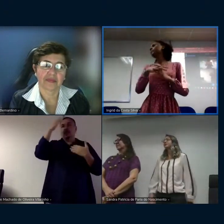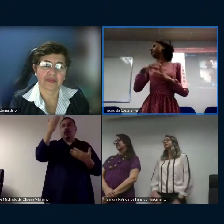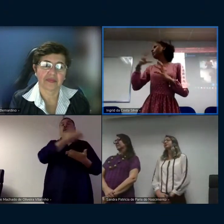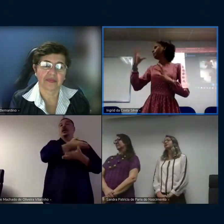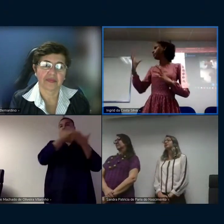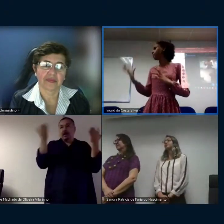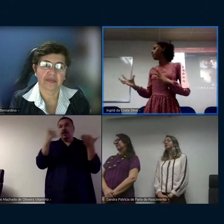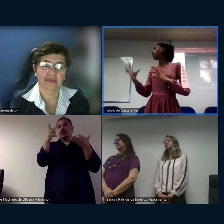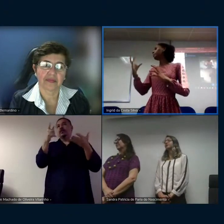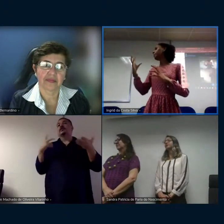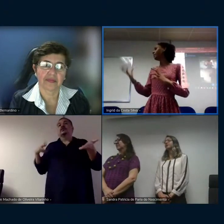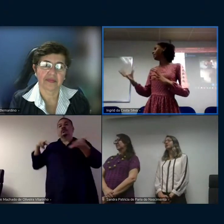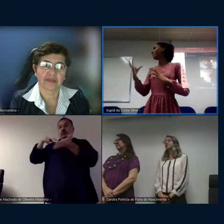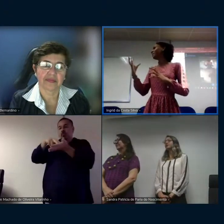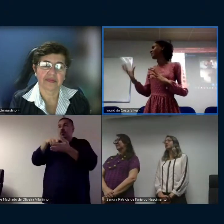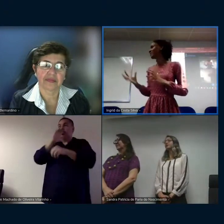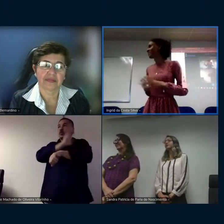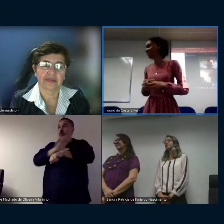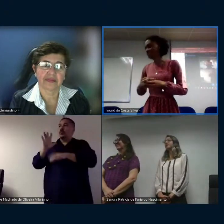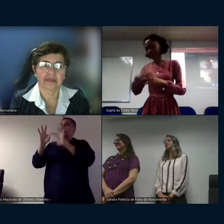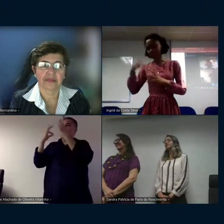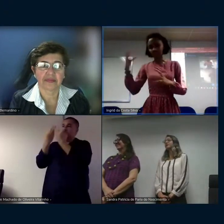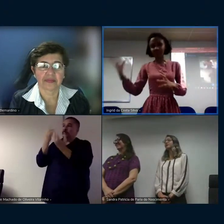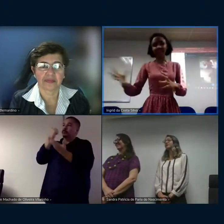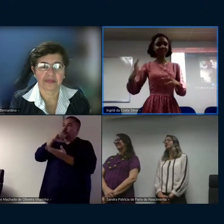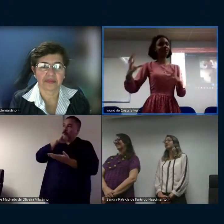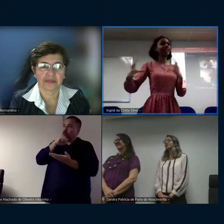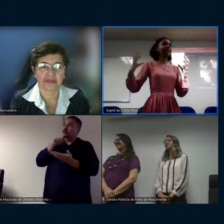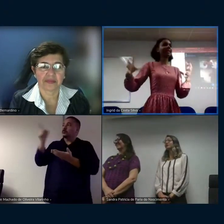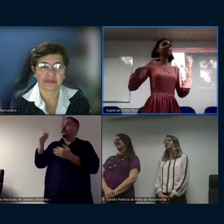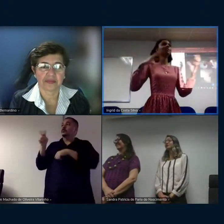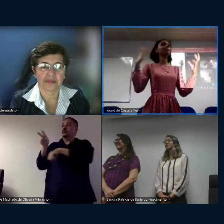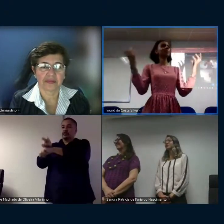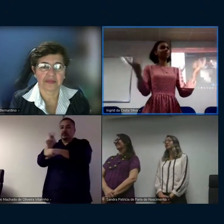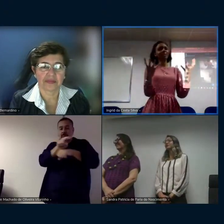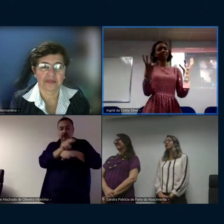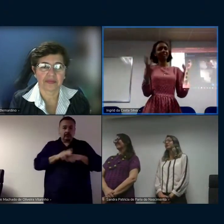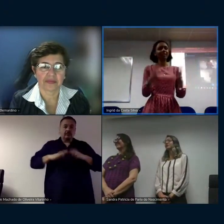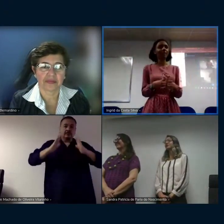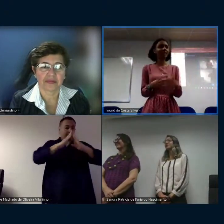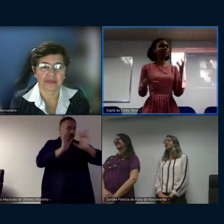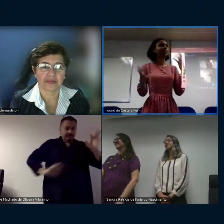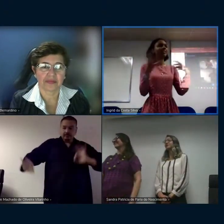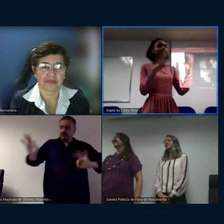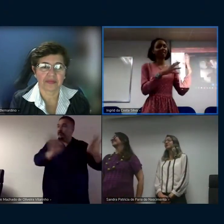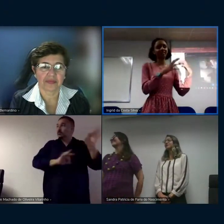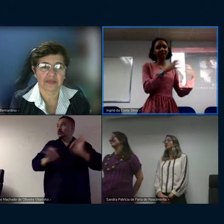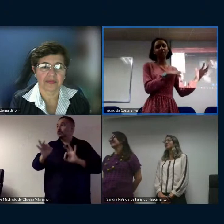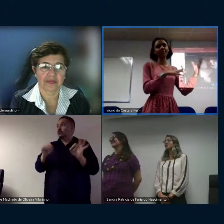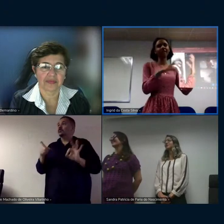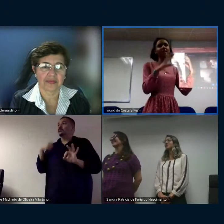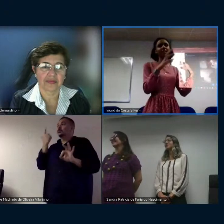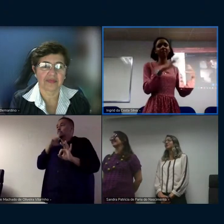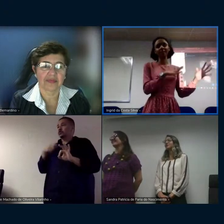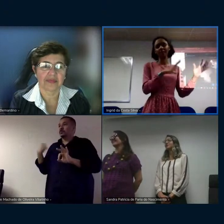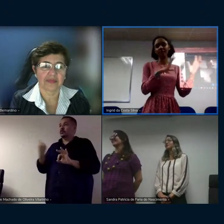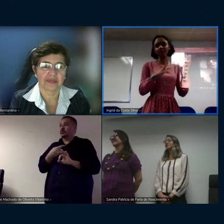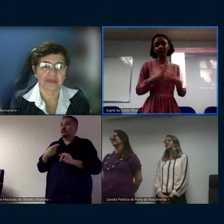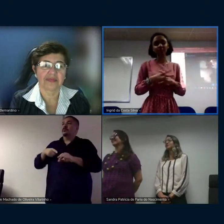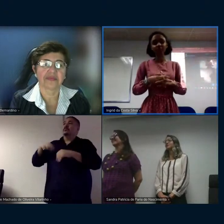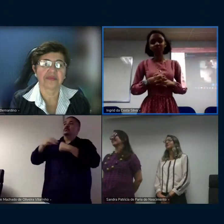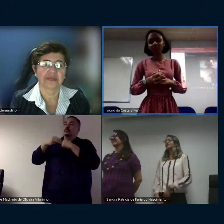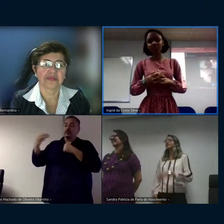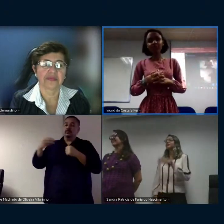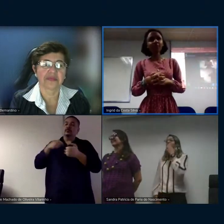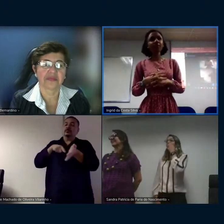por trás minha família minha mãe cuidou da casa cuidou de um monte de coisa né pra gente conseguir levar o mestrado levar o